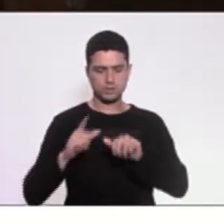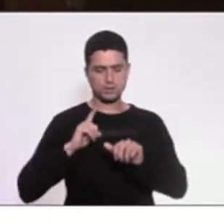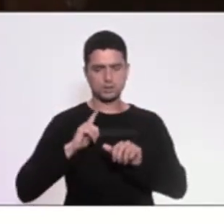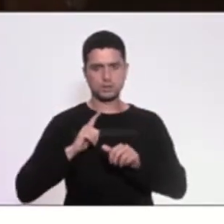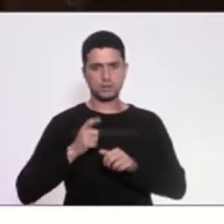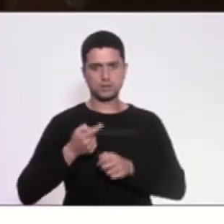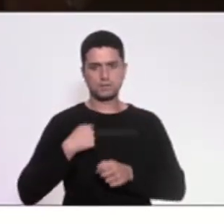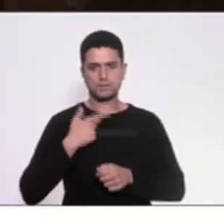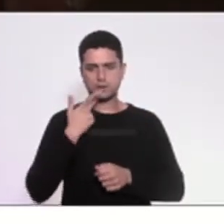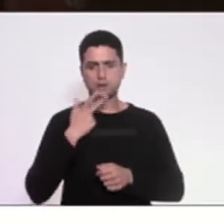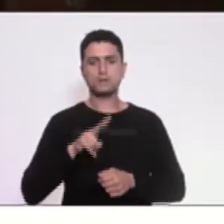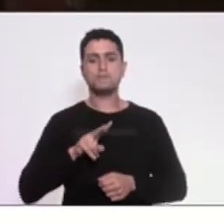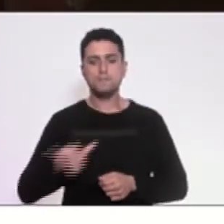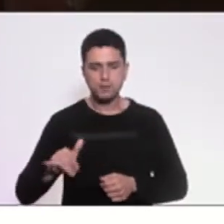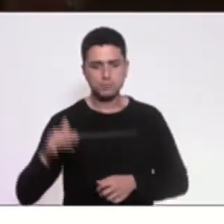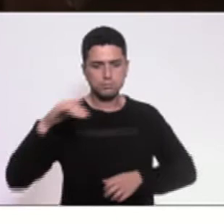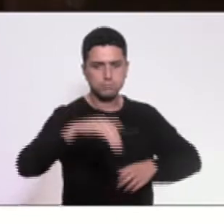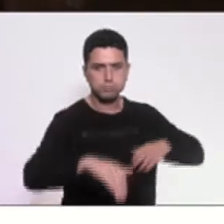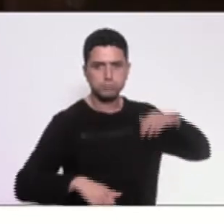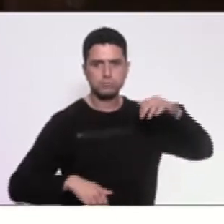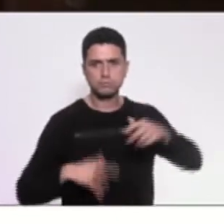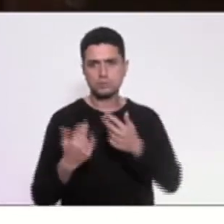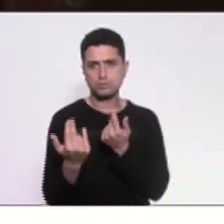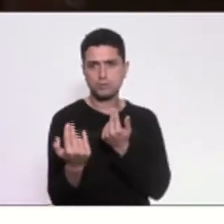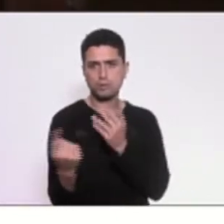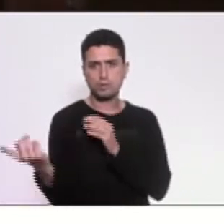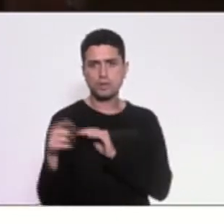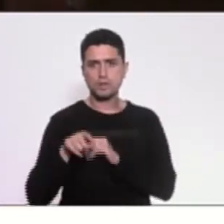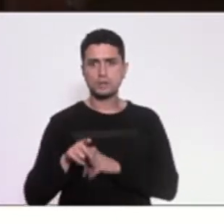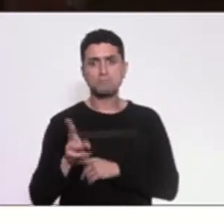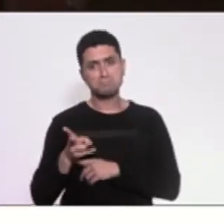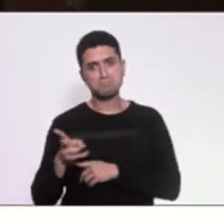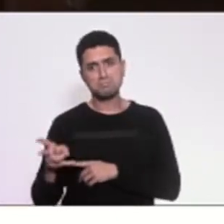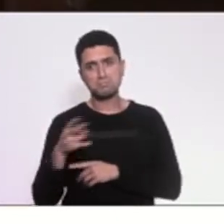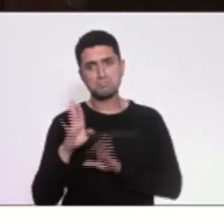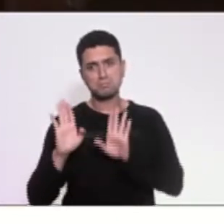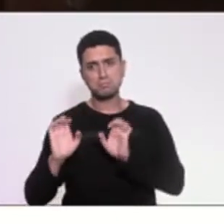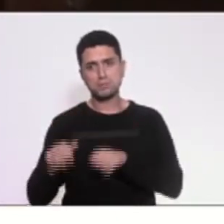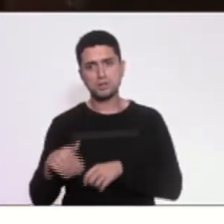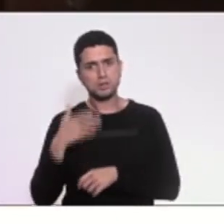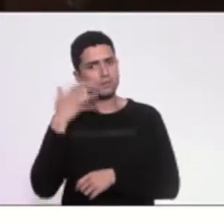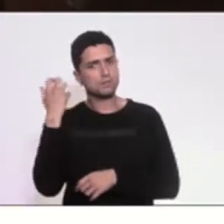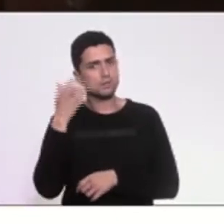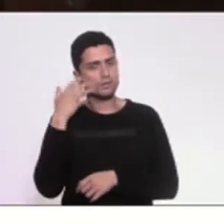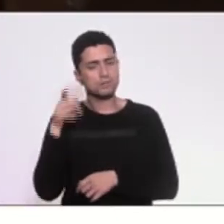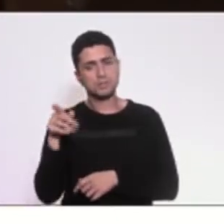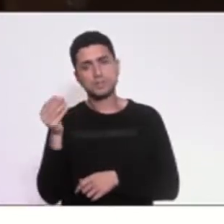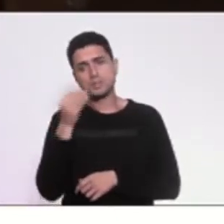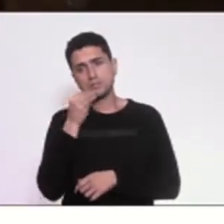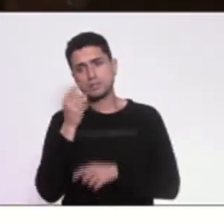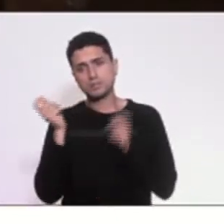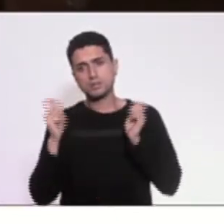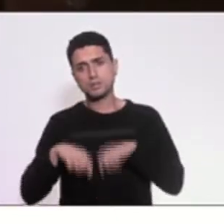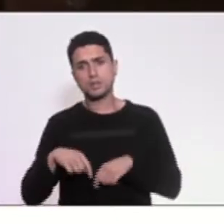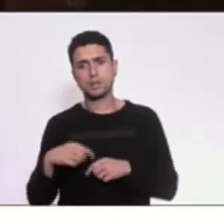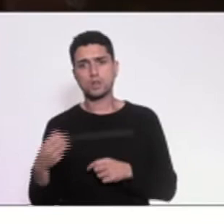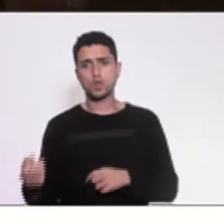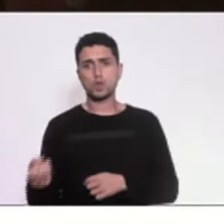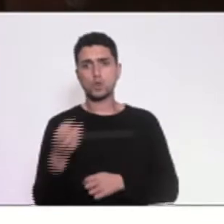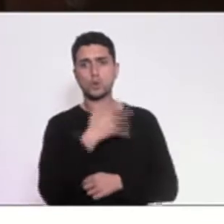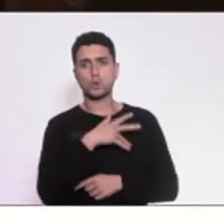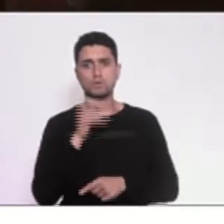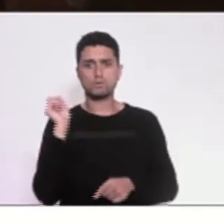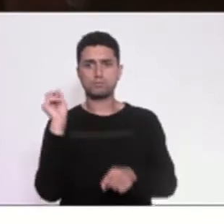largada porque ele estava caminhando numa direção boa, na minha opinião. O governo Witzel poderia iniciar um ciclo novo